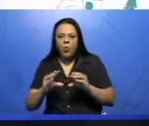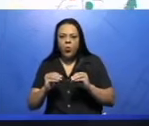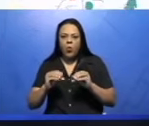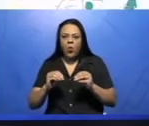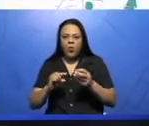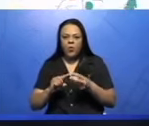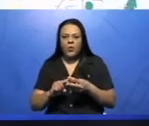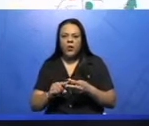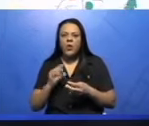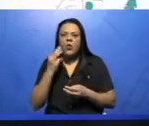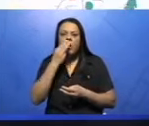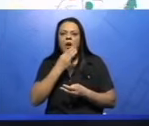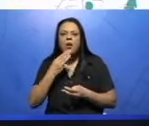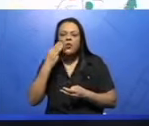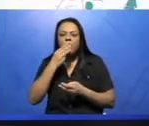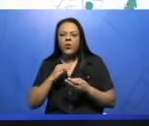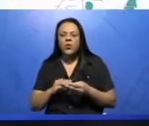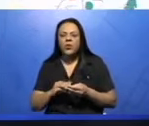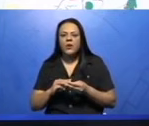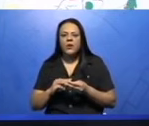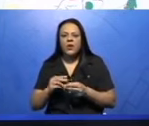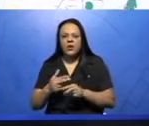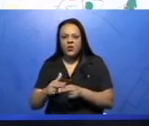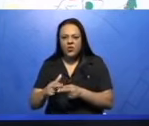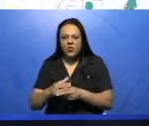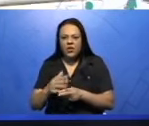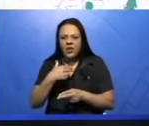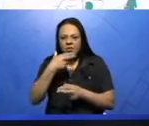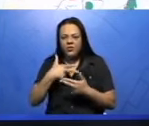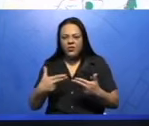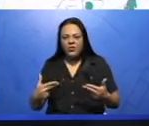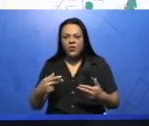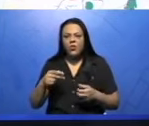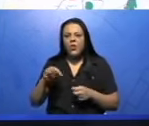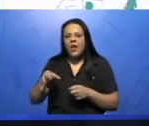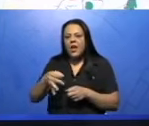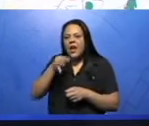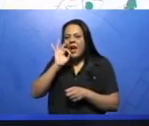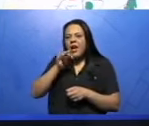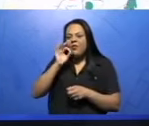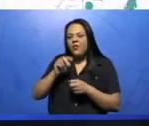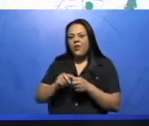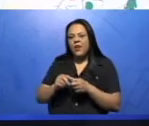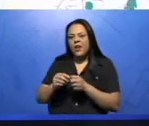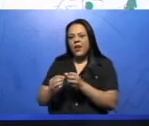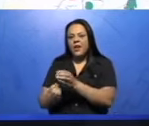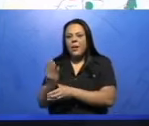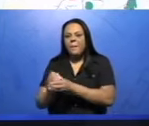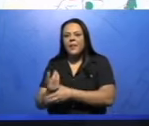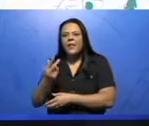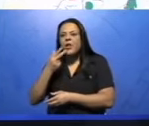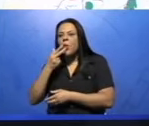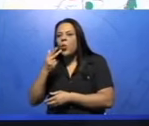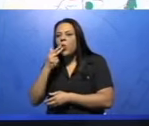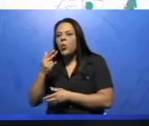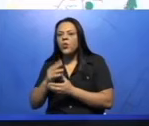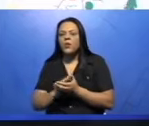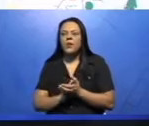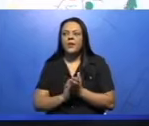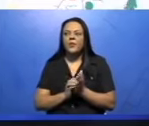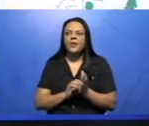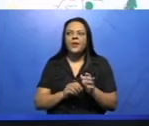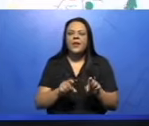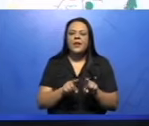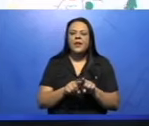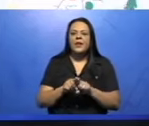açúcar, cacau, café e tabaco. Aqui no mapa, nós podemos ver as produções agropecuárias